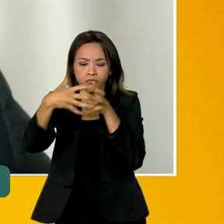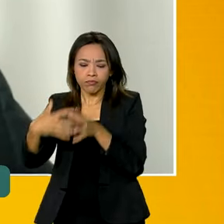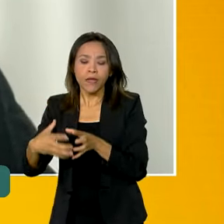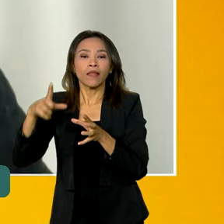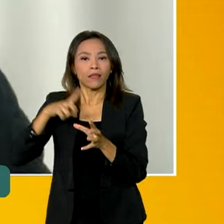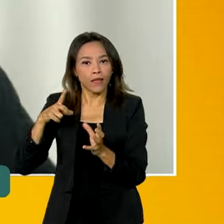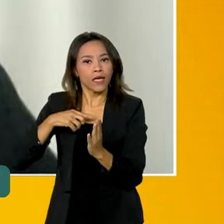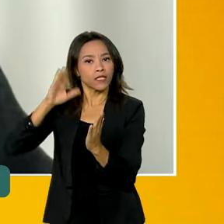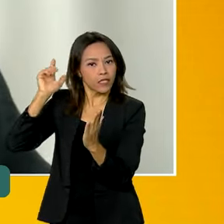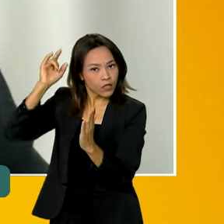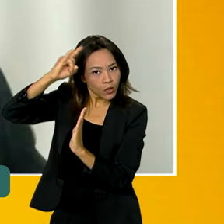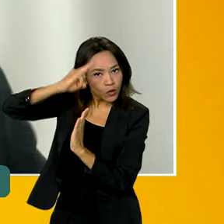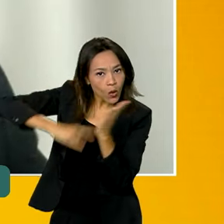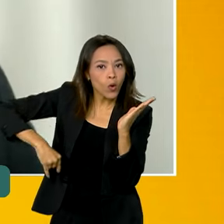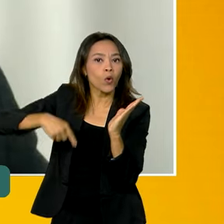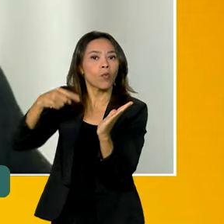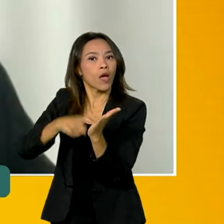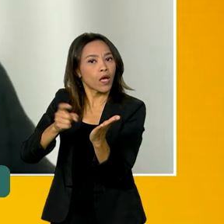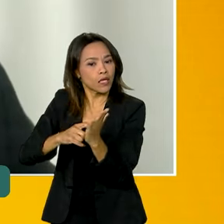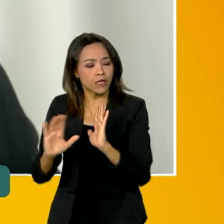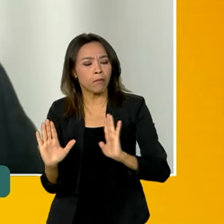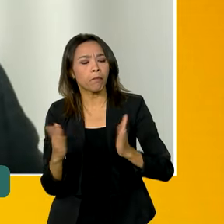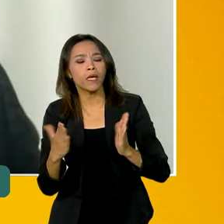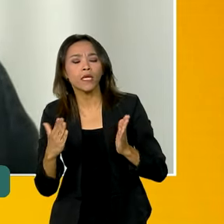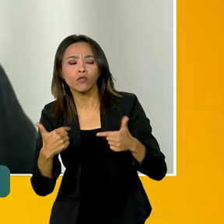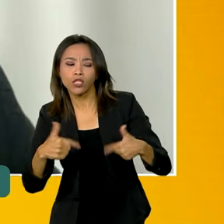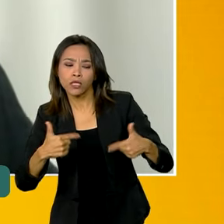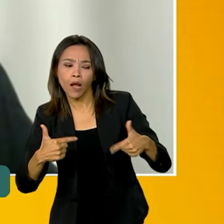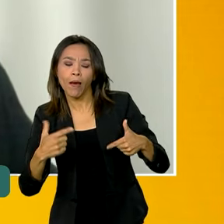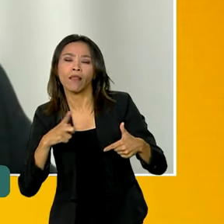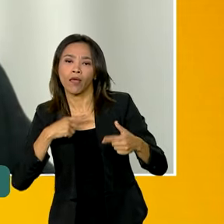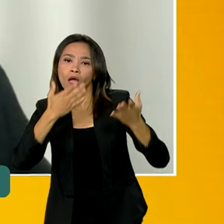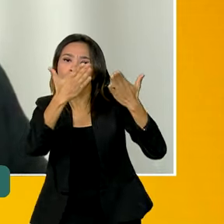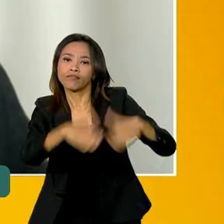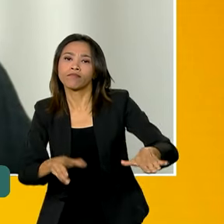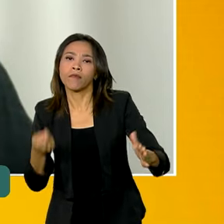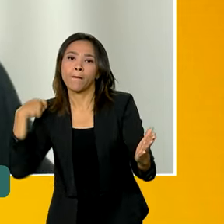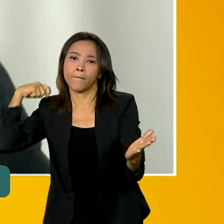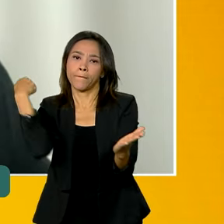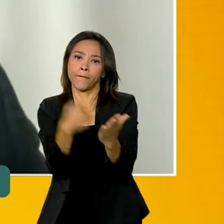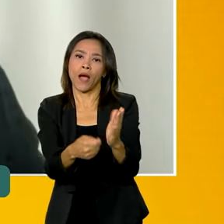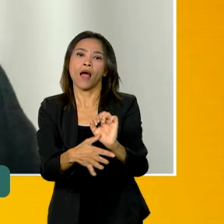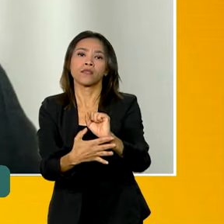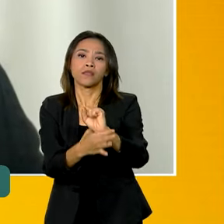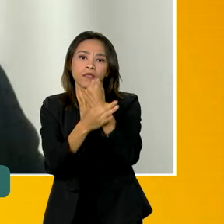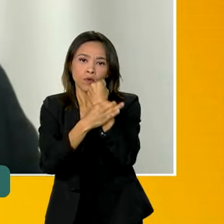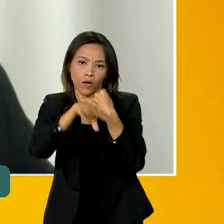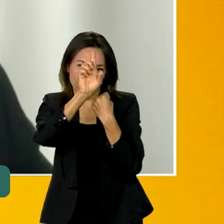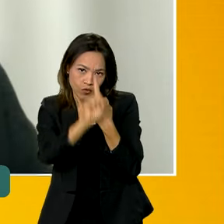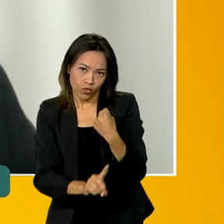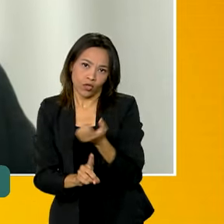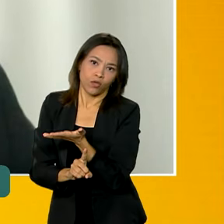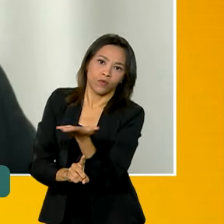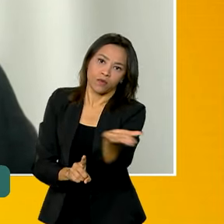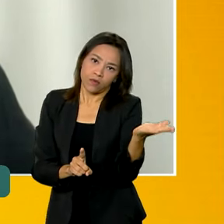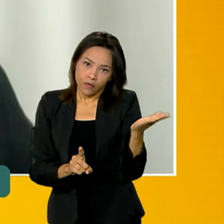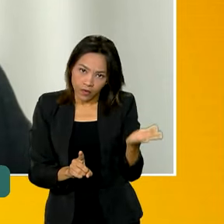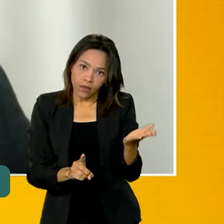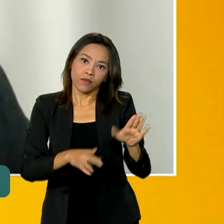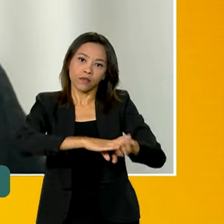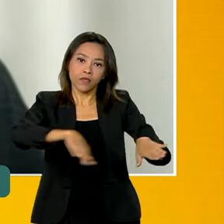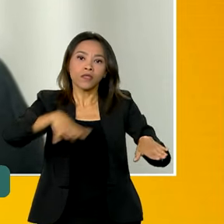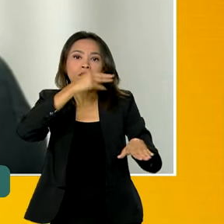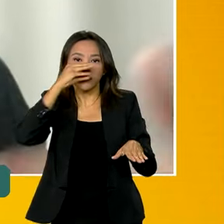notificação para que esse período que elas trabalharam realmente sejam garantidos todos os direitos